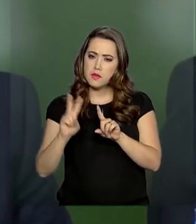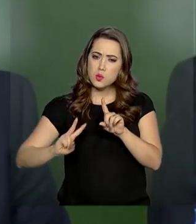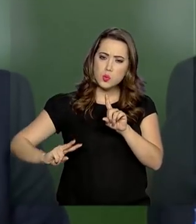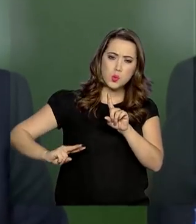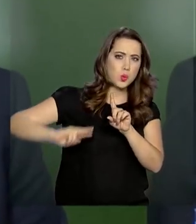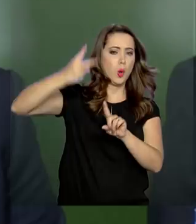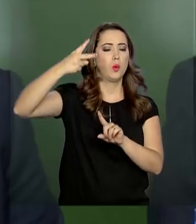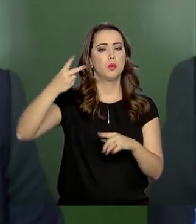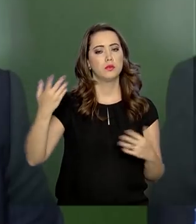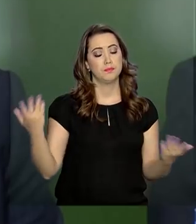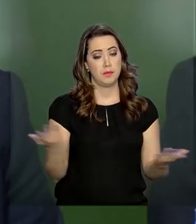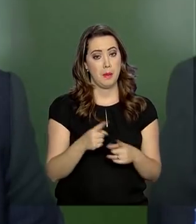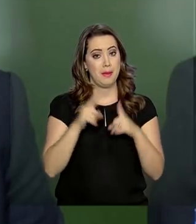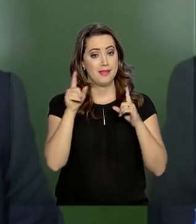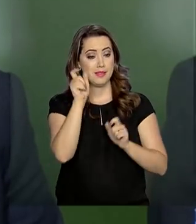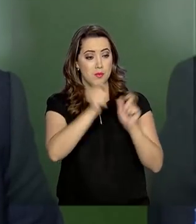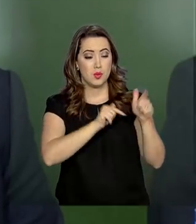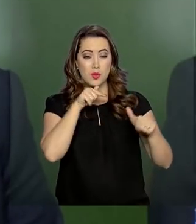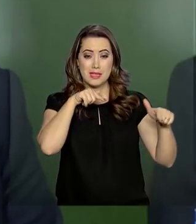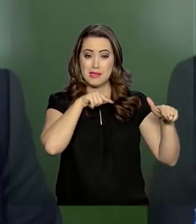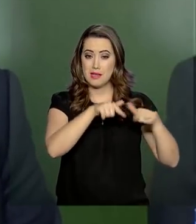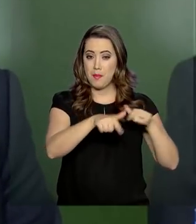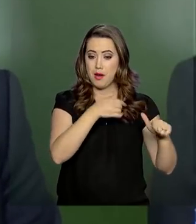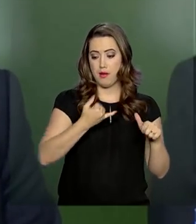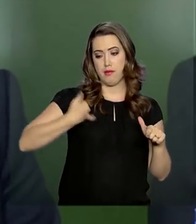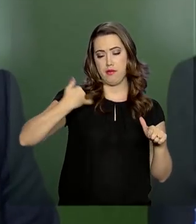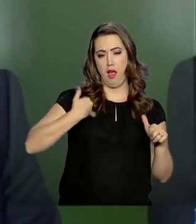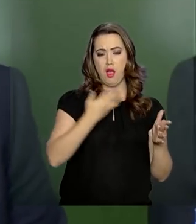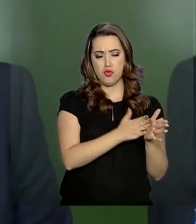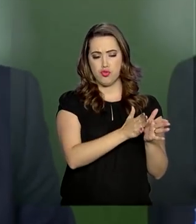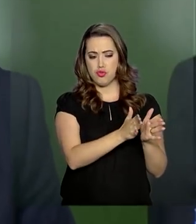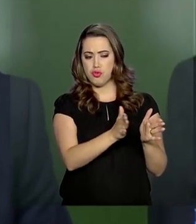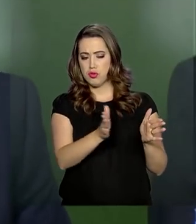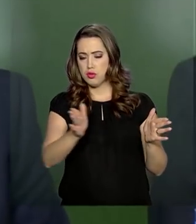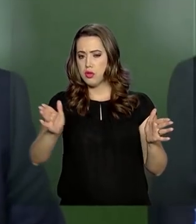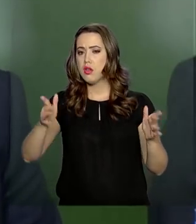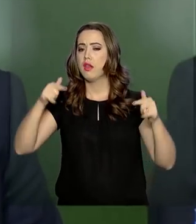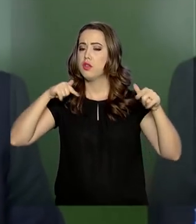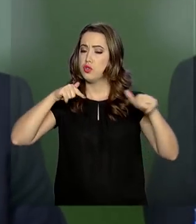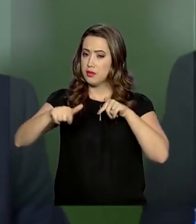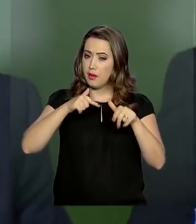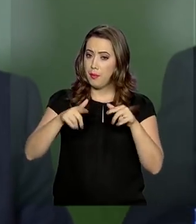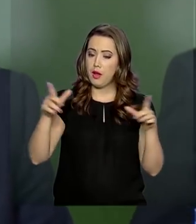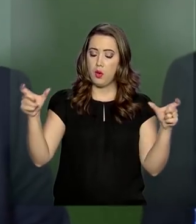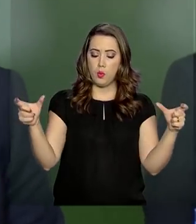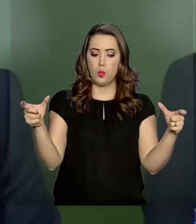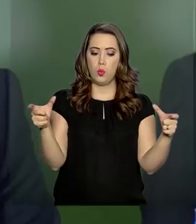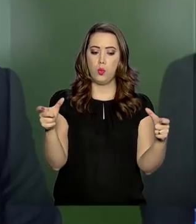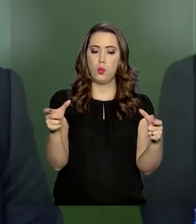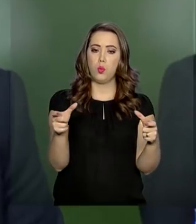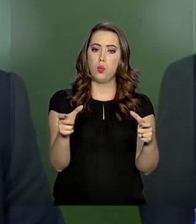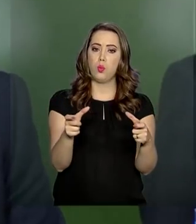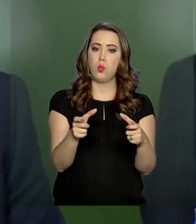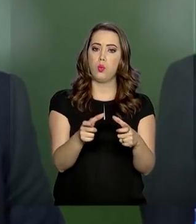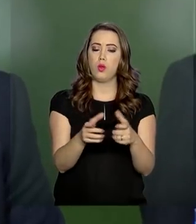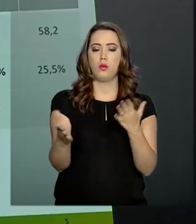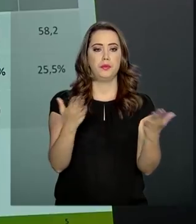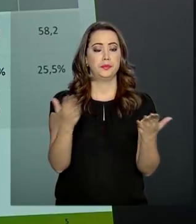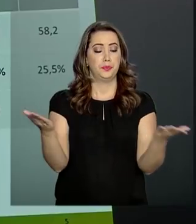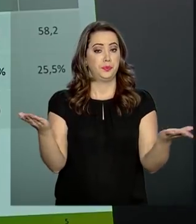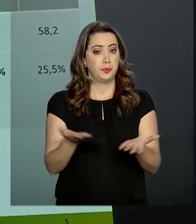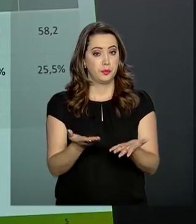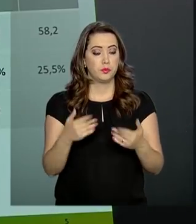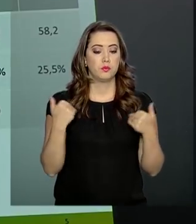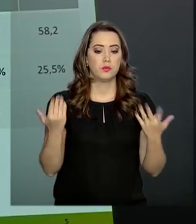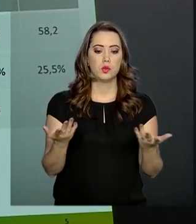Já as pessoas em idade ativa, o número de pessoas em idade ativa, ou seja, potenciais, contribuintes, vai ser um pouco menor do que o que temos